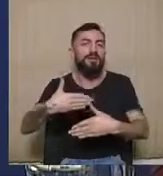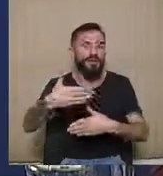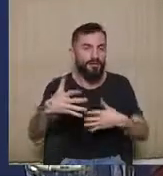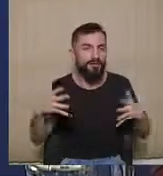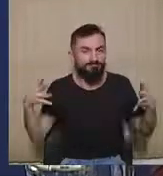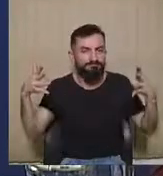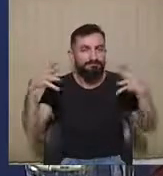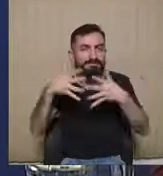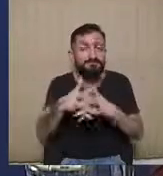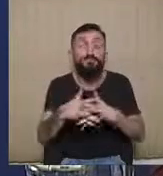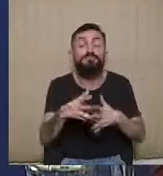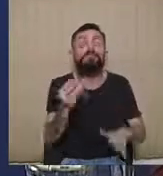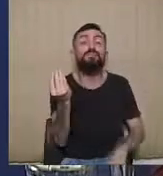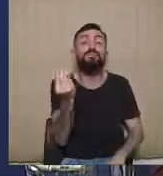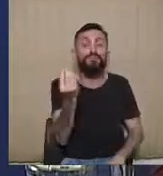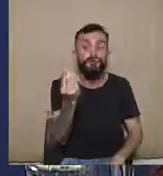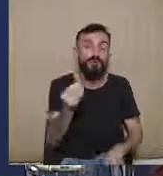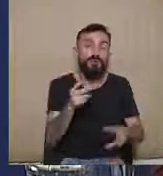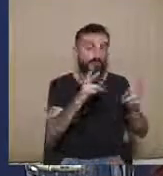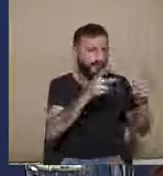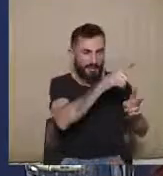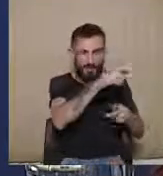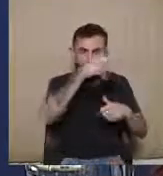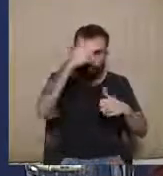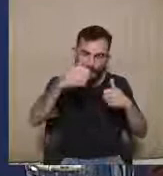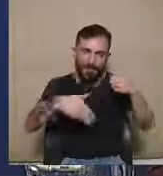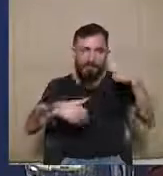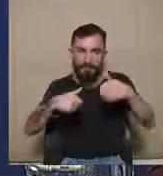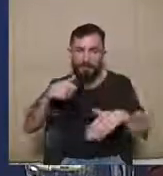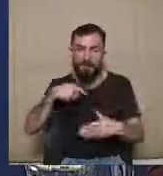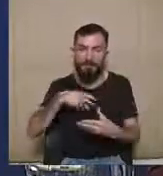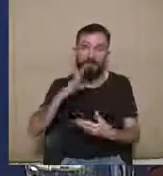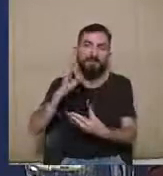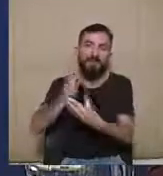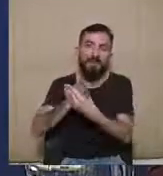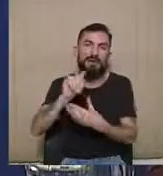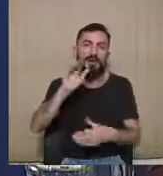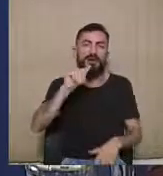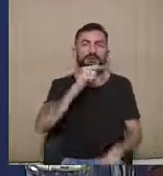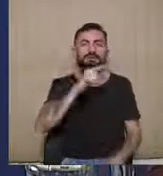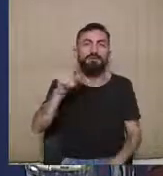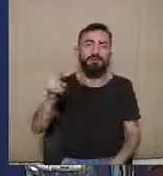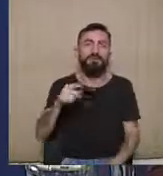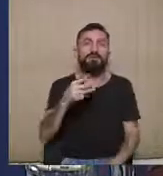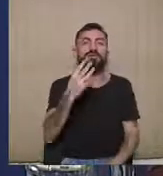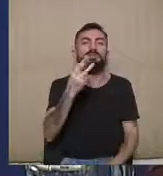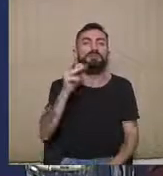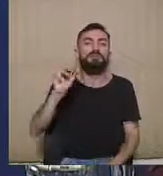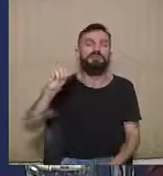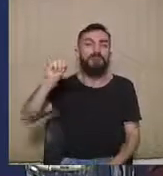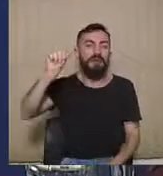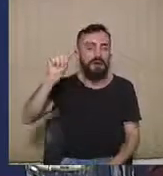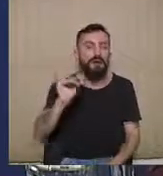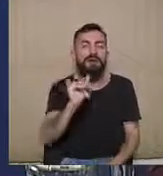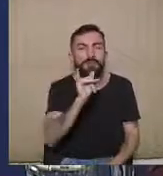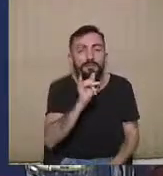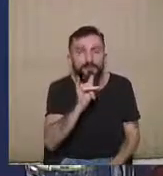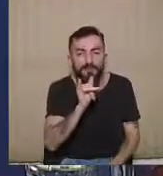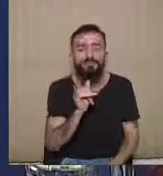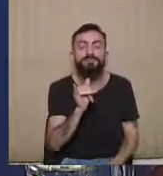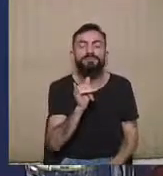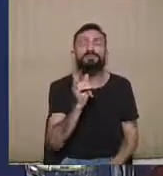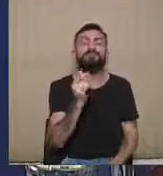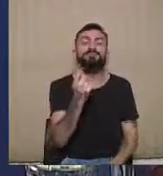porque todas essas ações que você foi pontuando aí também, 30A, que diz respeito à captação ilícita